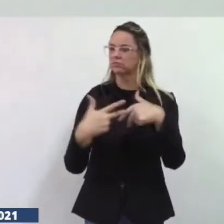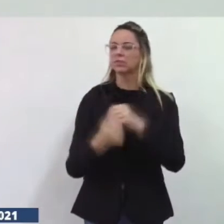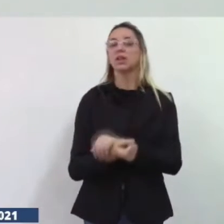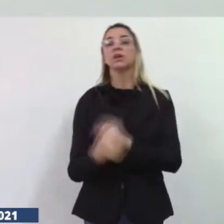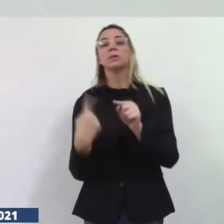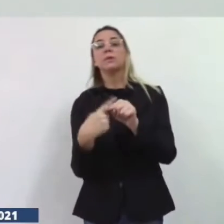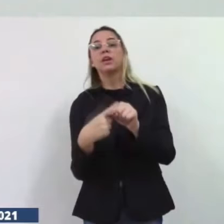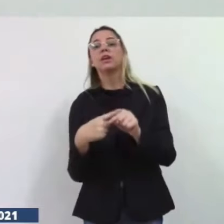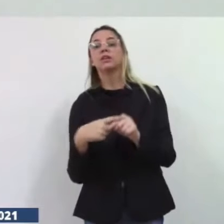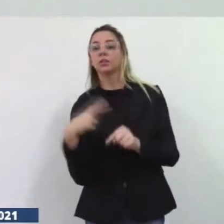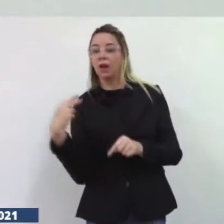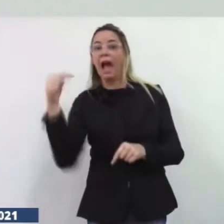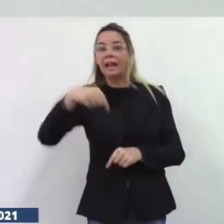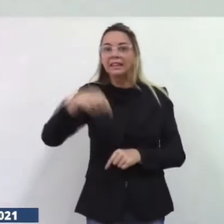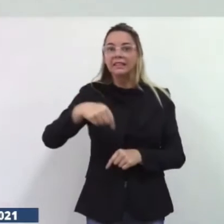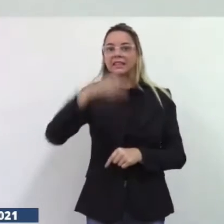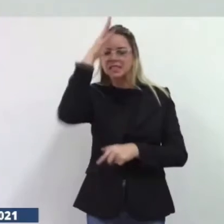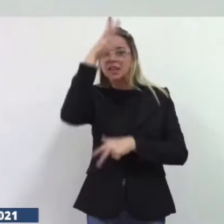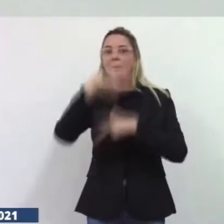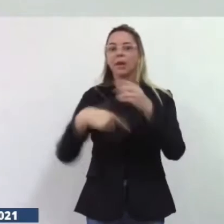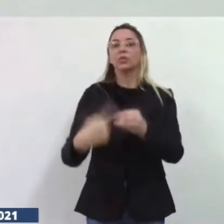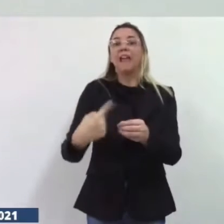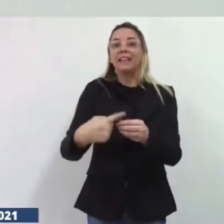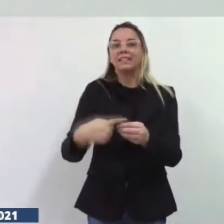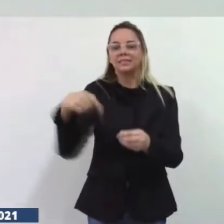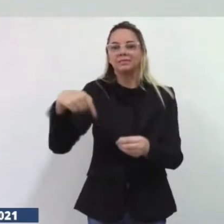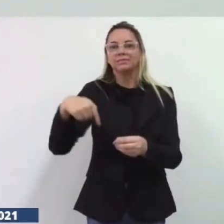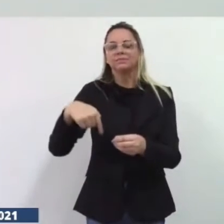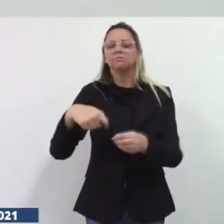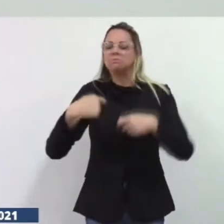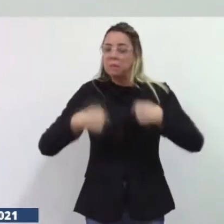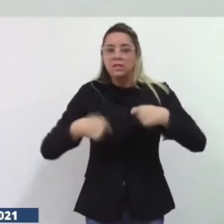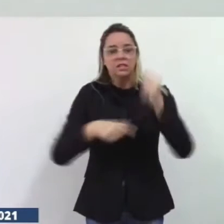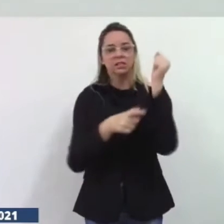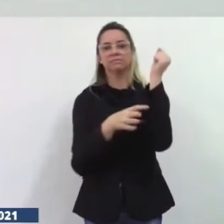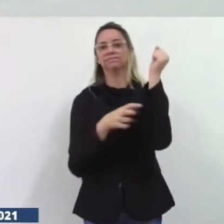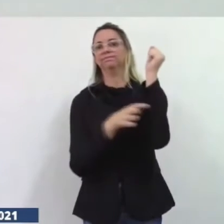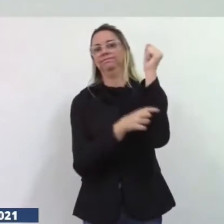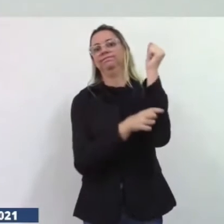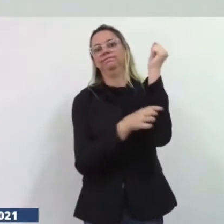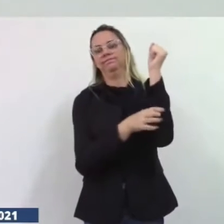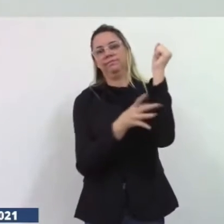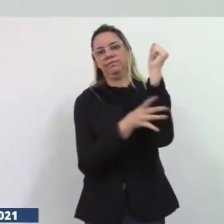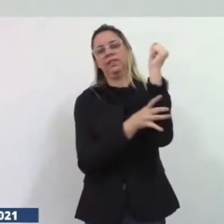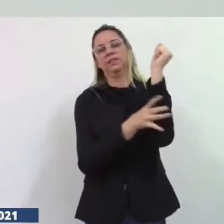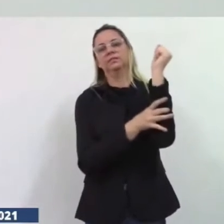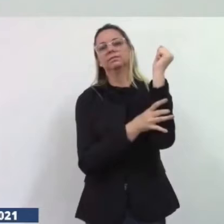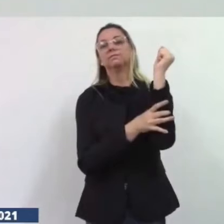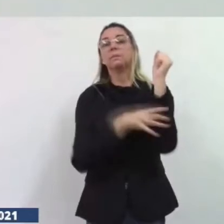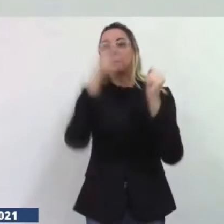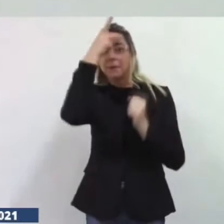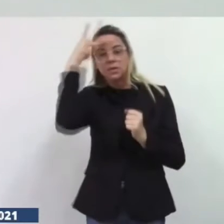município ter mais segurança o nosso município as pessoas que vêm da zona rural as pessoas que estão aqui na cidade